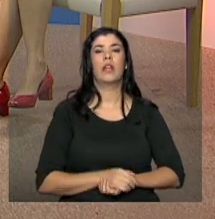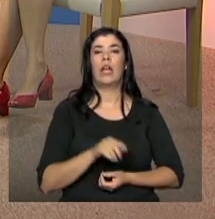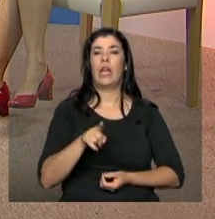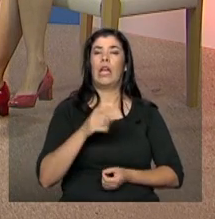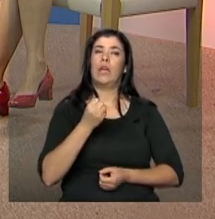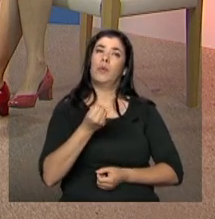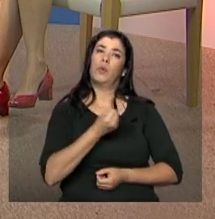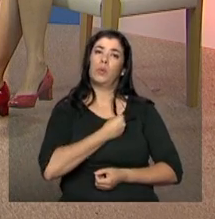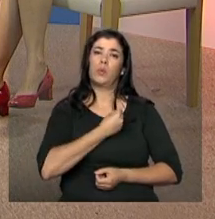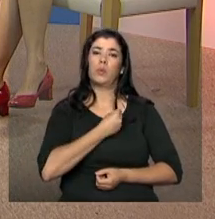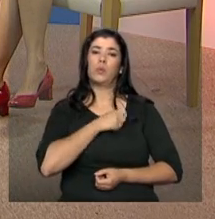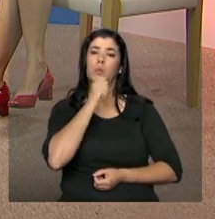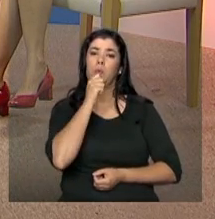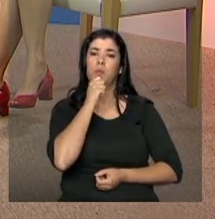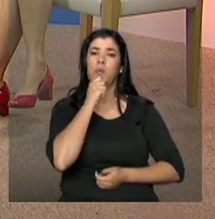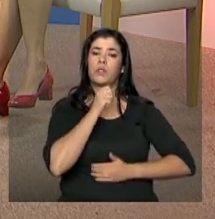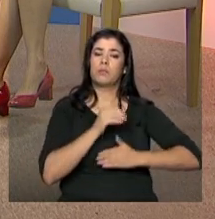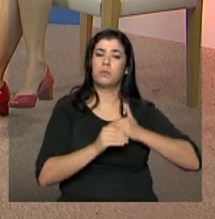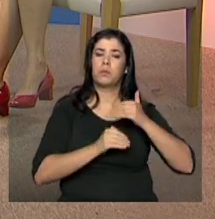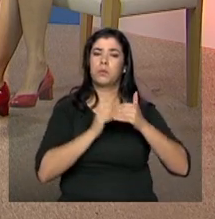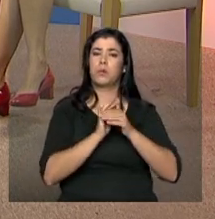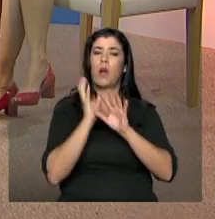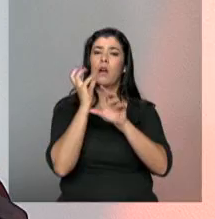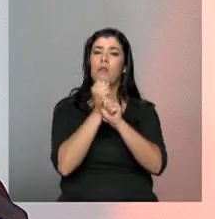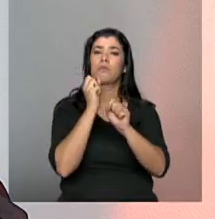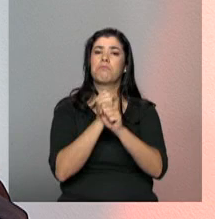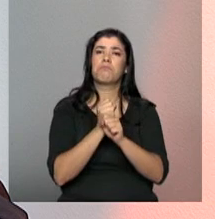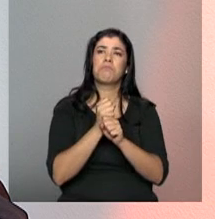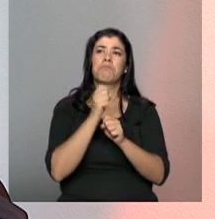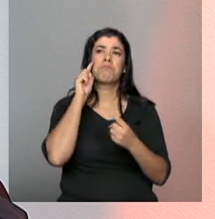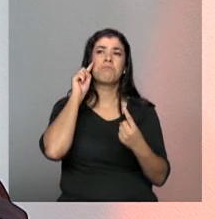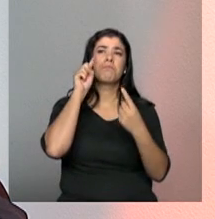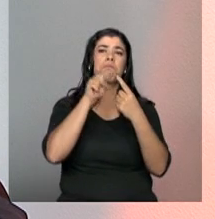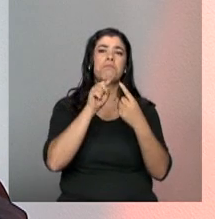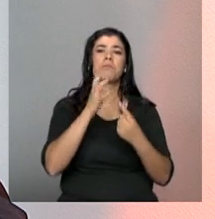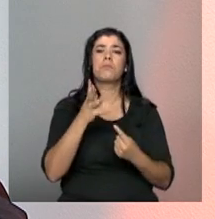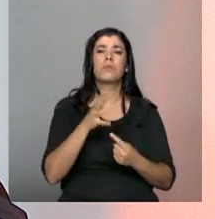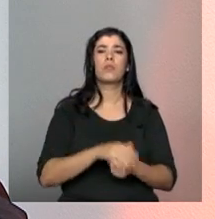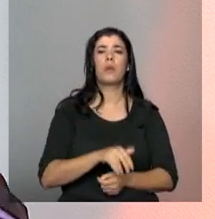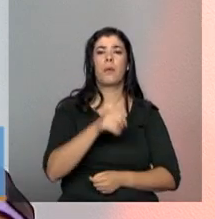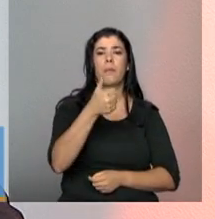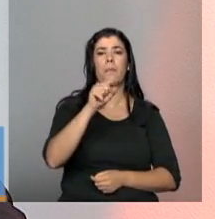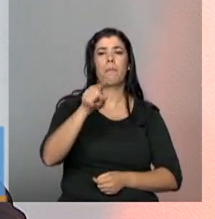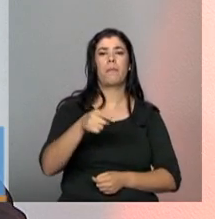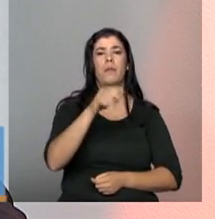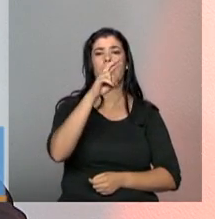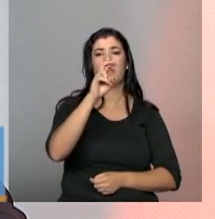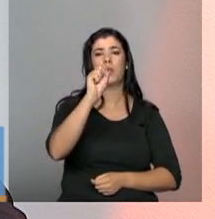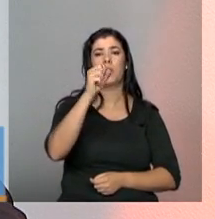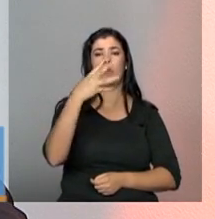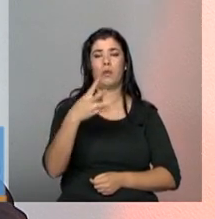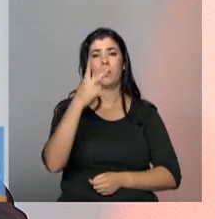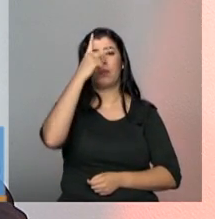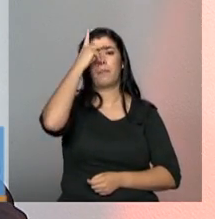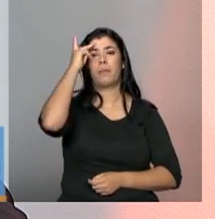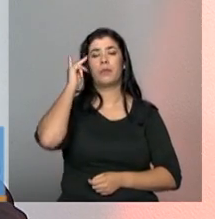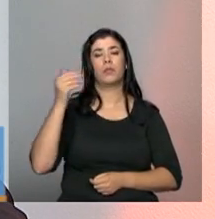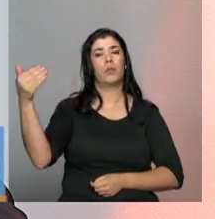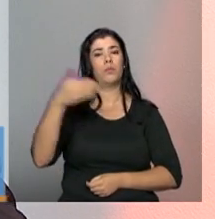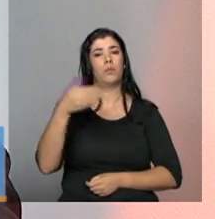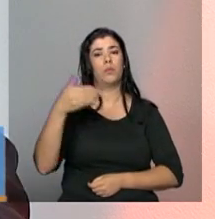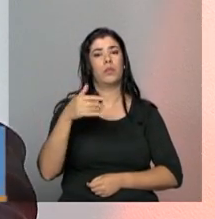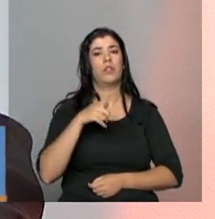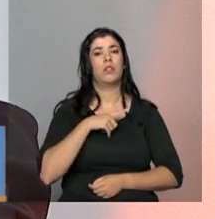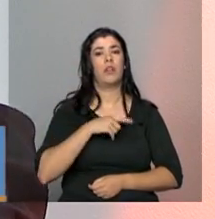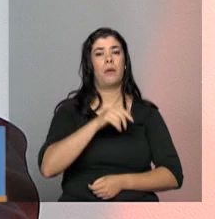está, assim, em fase de conclusão, mas a nossa previsão é em torno de 1.584 participantes, incluindo aí 1